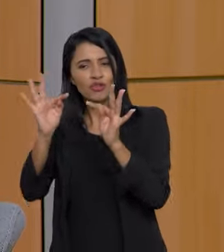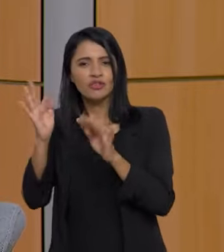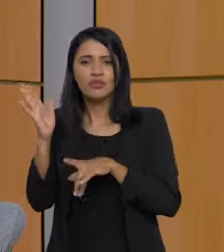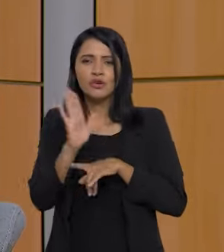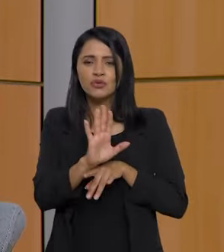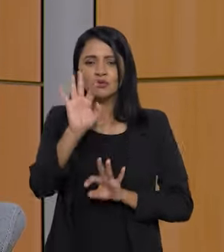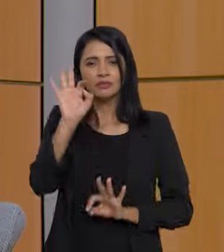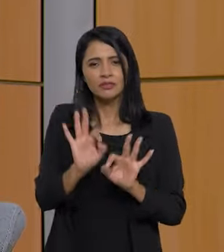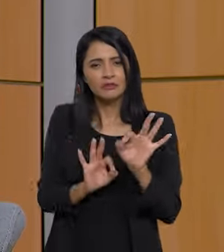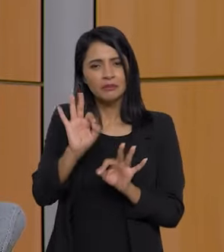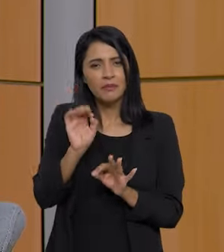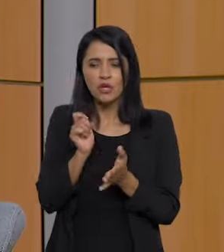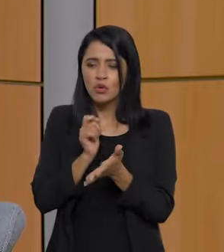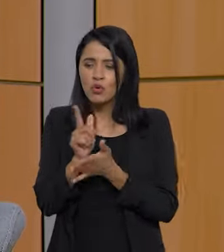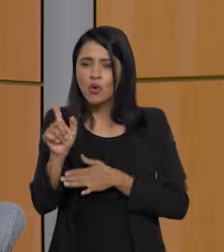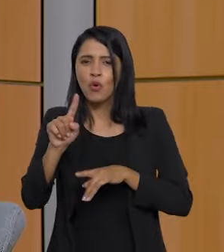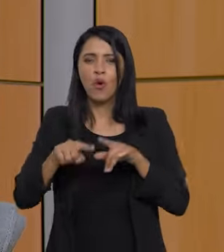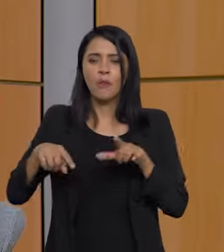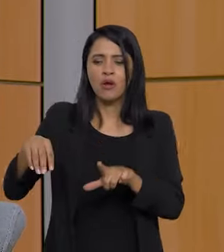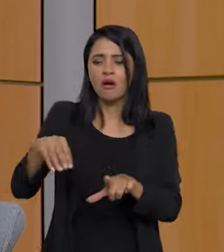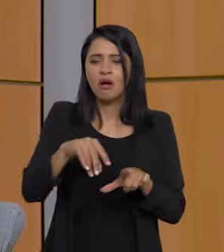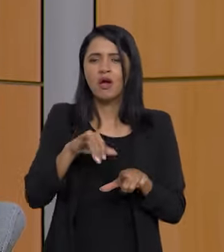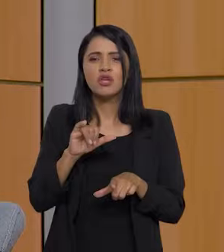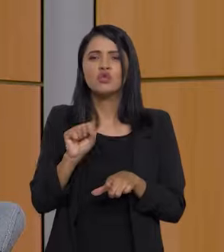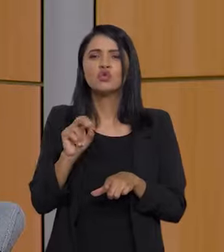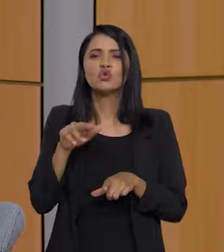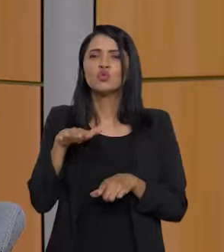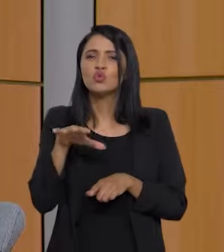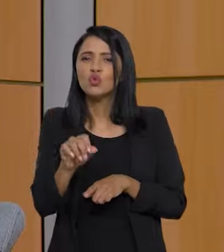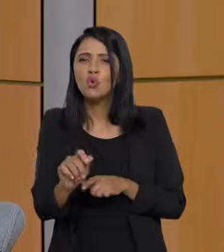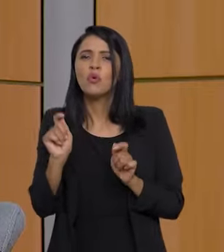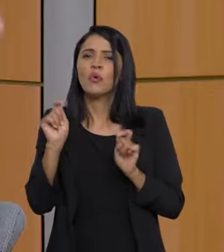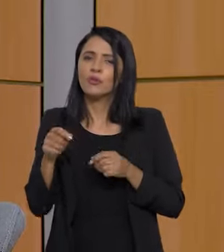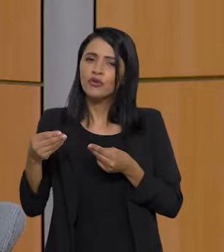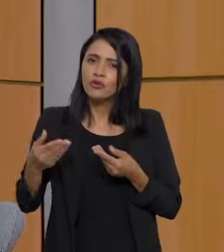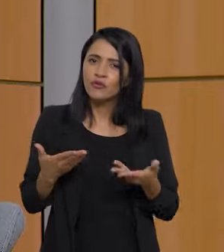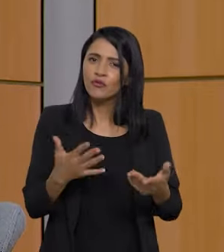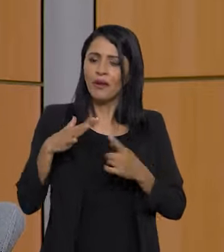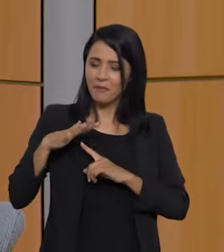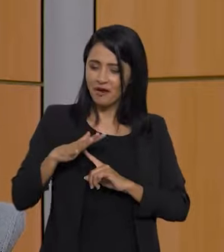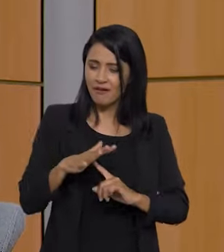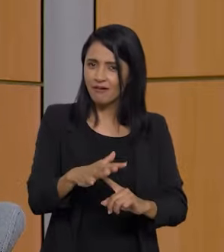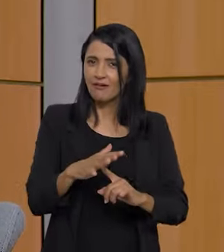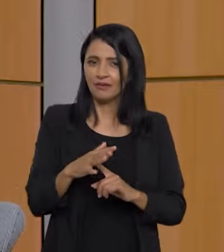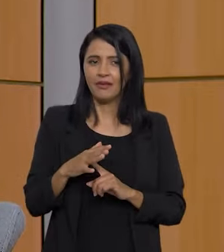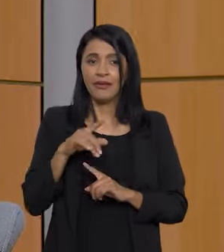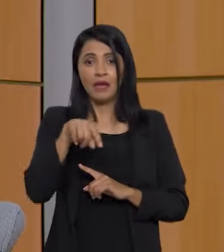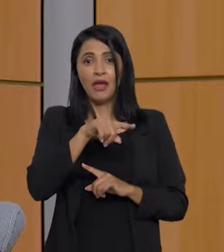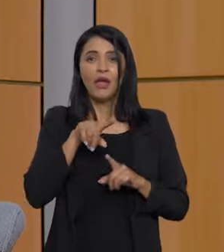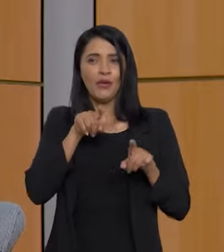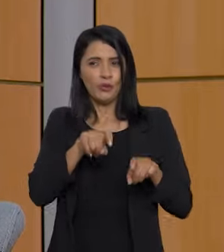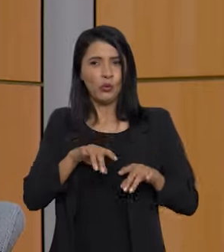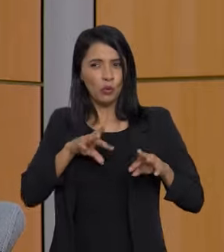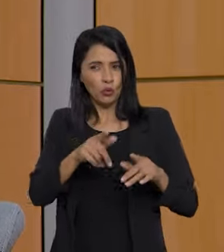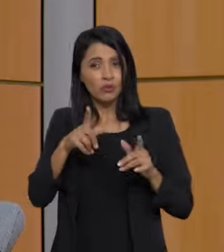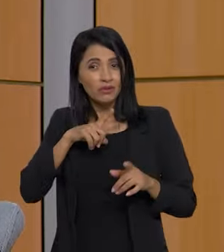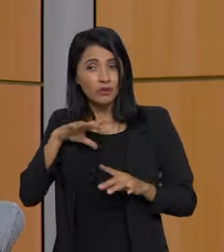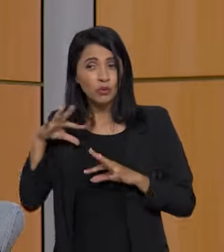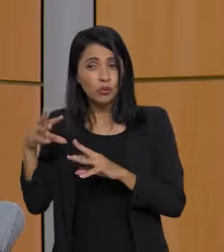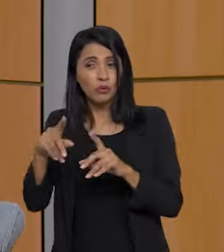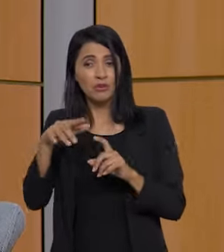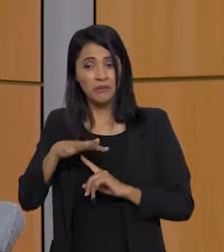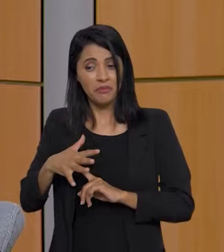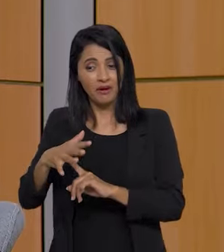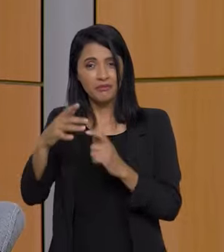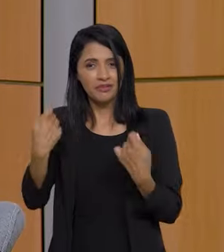tecnologias, ela ajuda no planejamento, ela compra os insumos, ela pode oferecer a máquina. Nem todo agricultor vai ter todas as